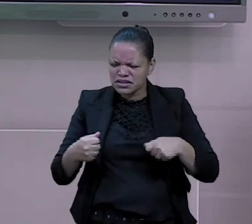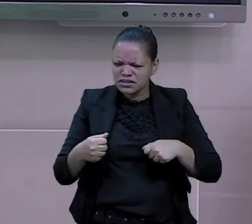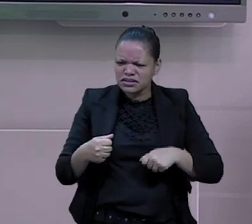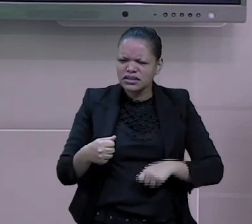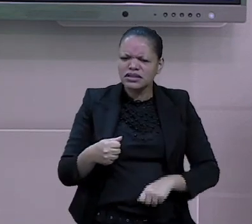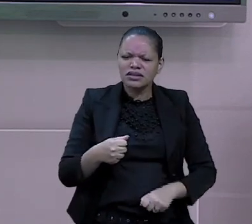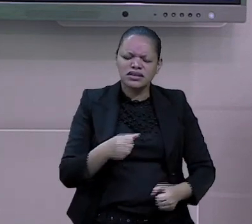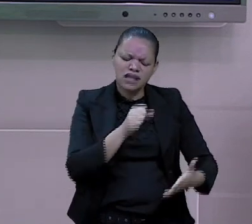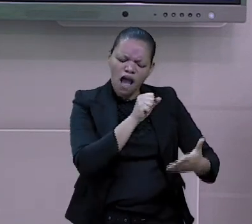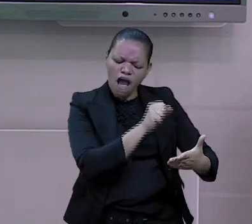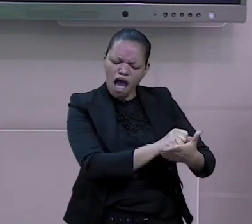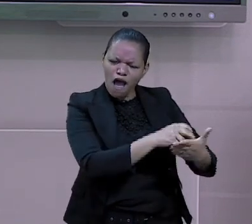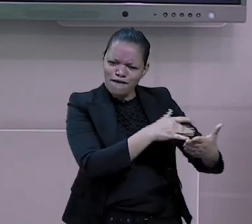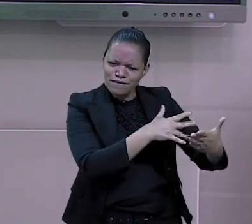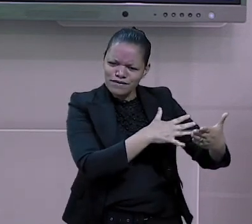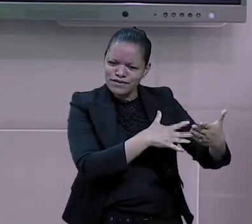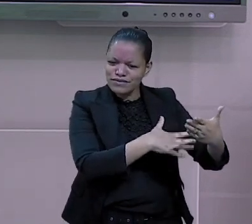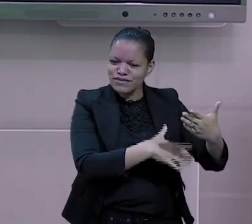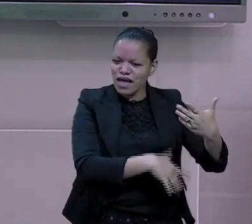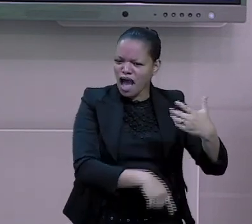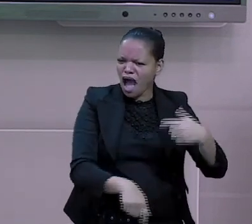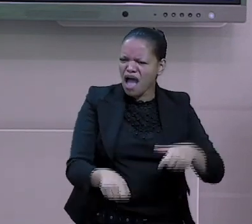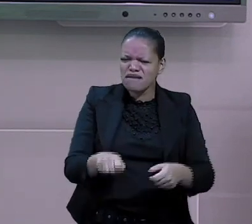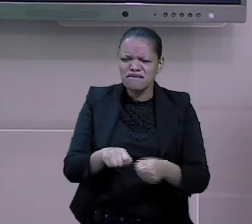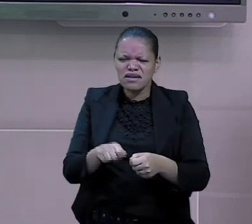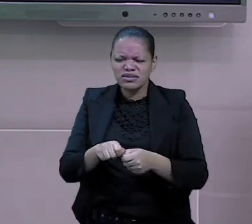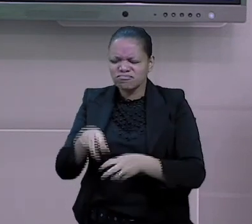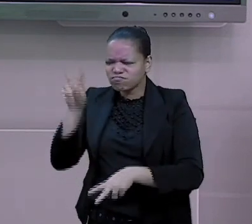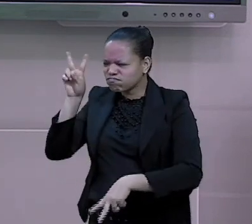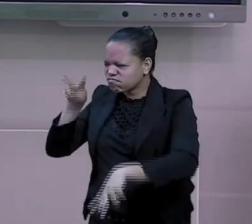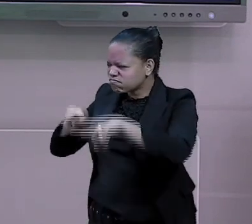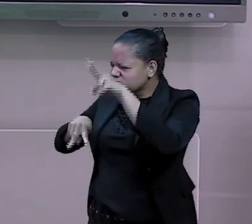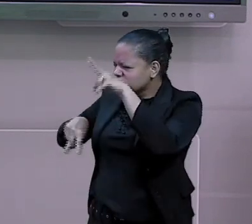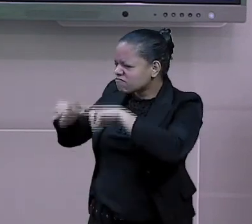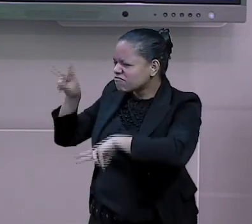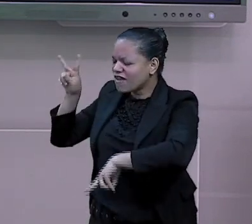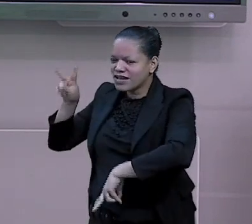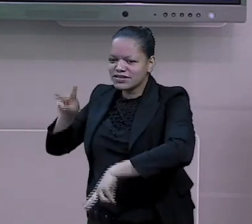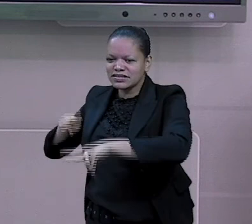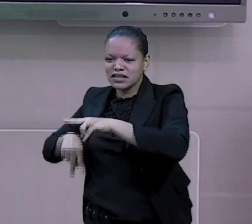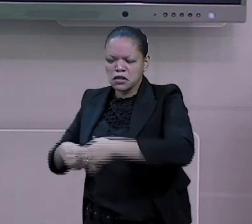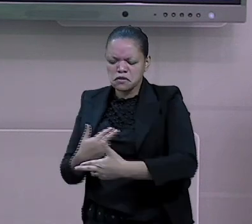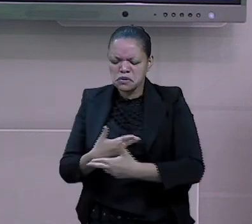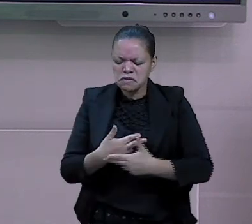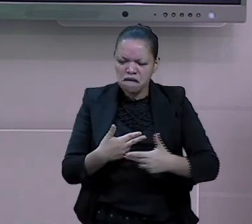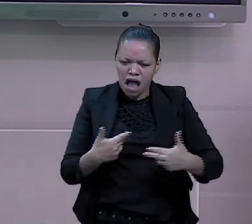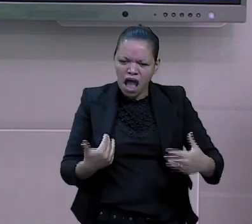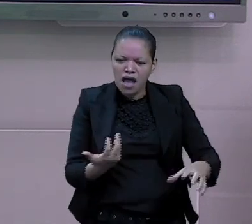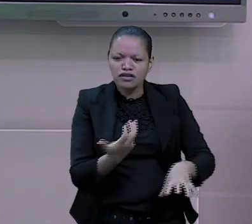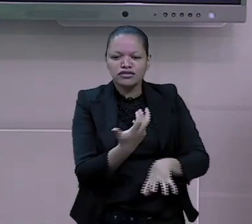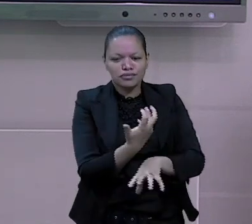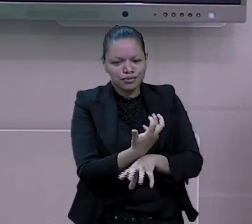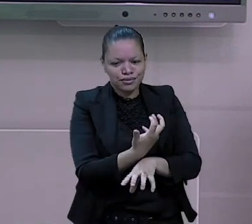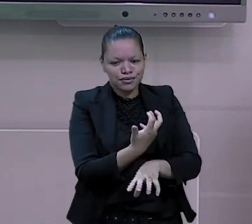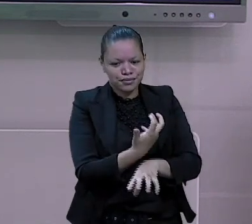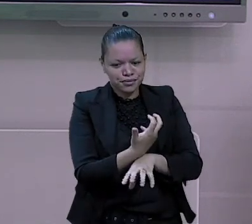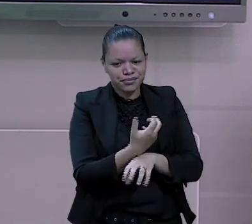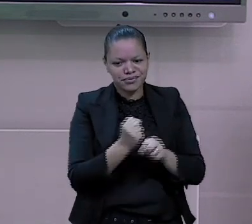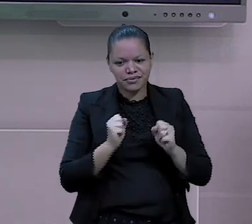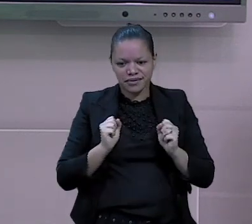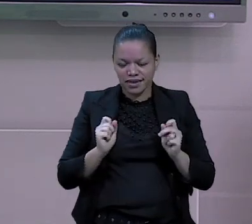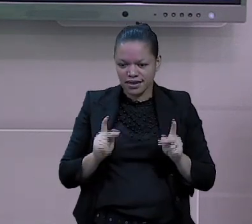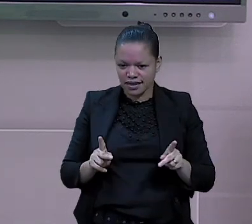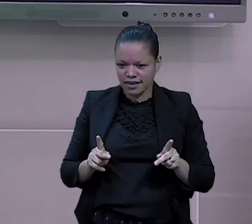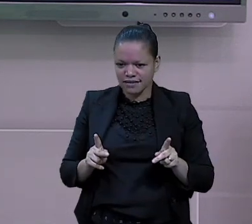prontinho lá, fazer as leituras, realizar as atividades, né, tudo certinho lá na plataforma